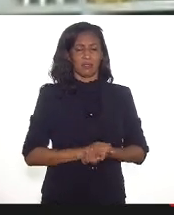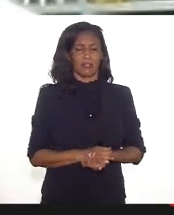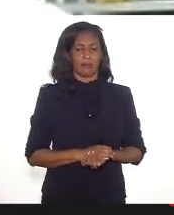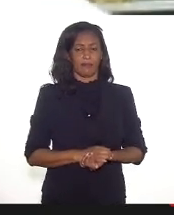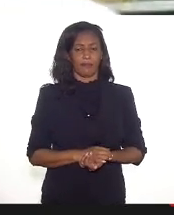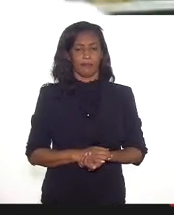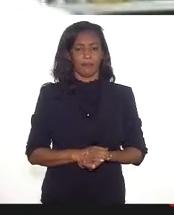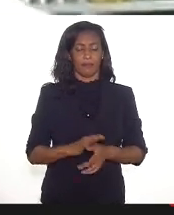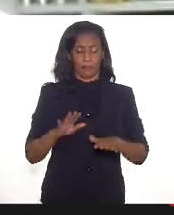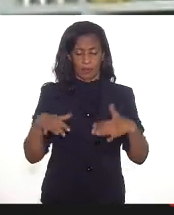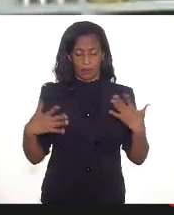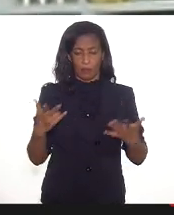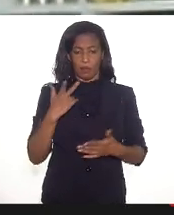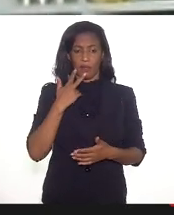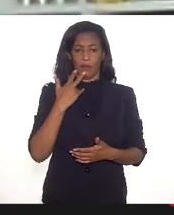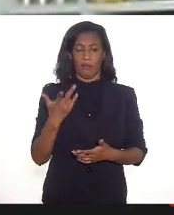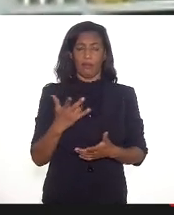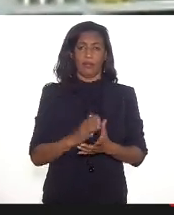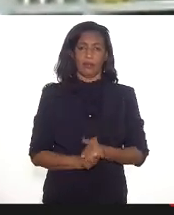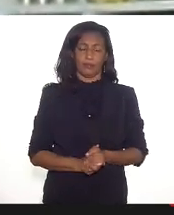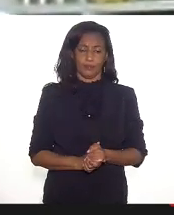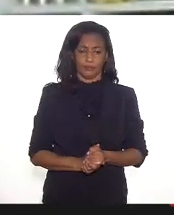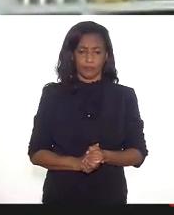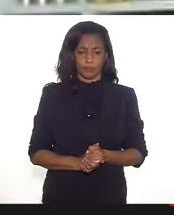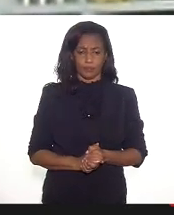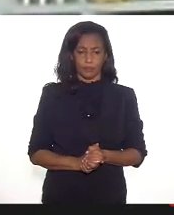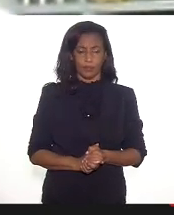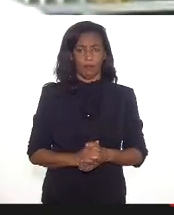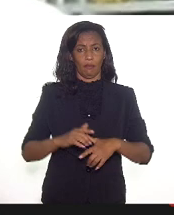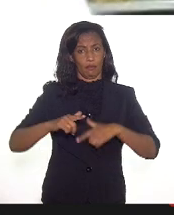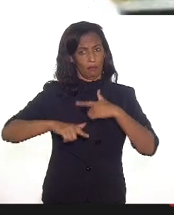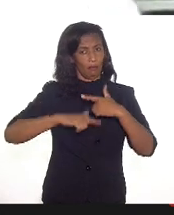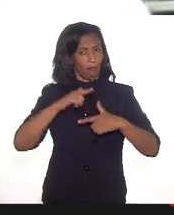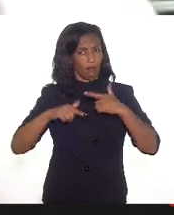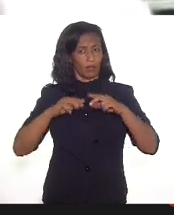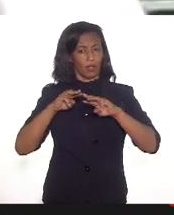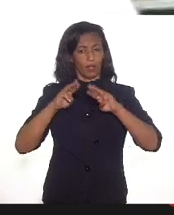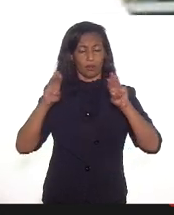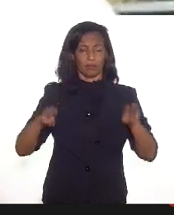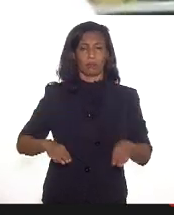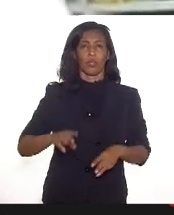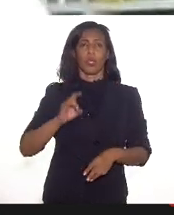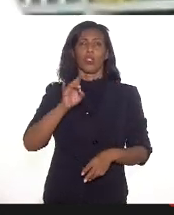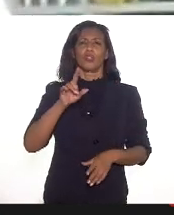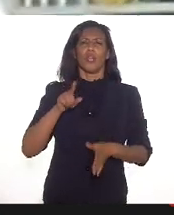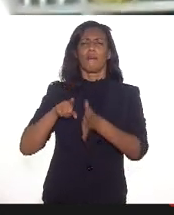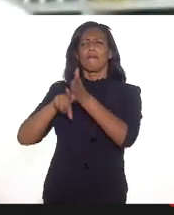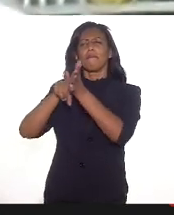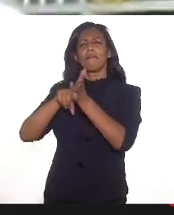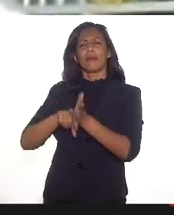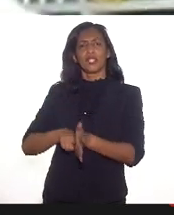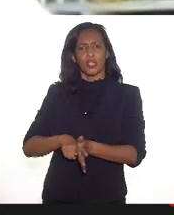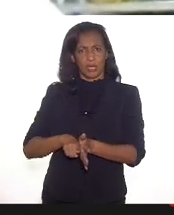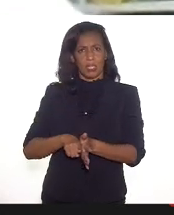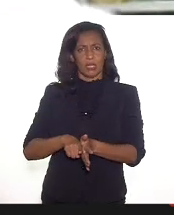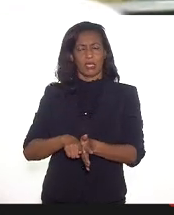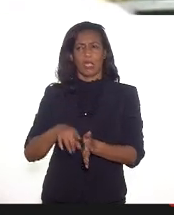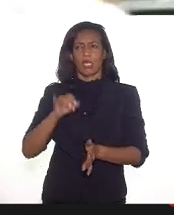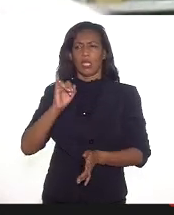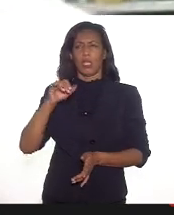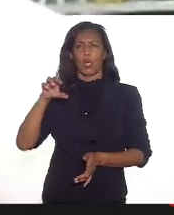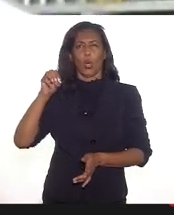Bom, para falar da questão dos trabalhadores de museus, queria lembrar uma pesquisa que foi feita pelo ICOM Brasil,